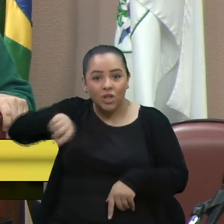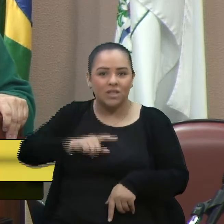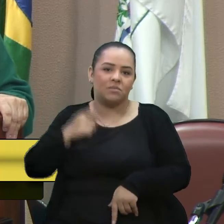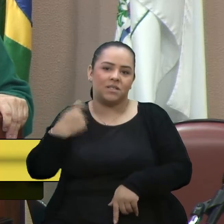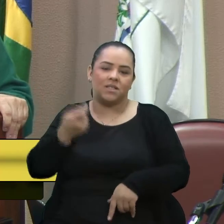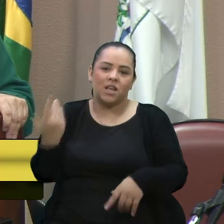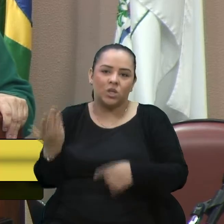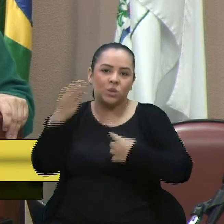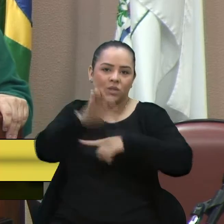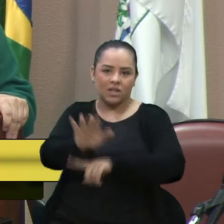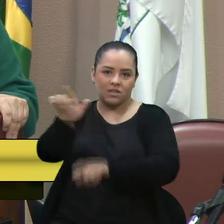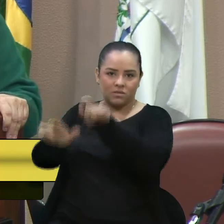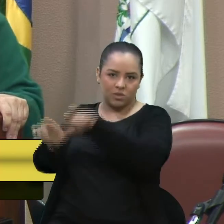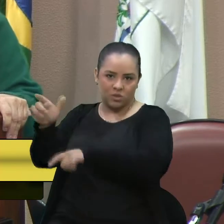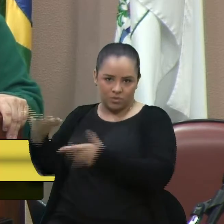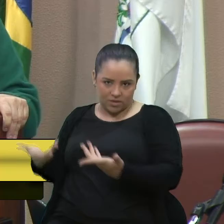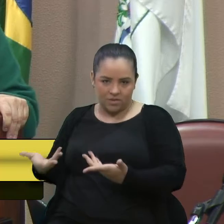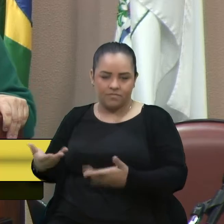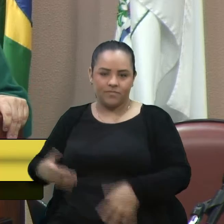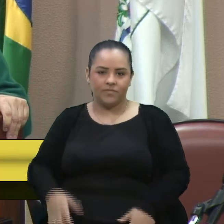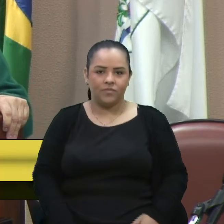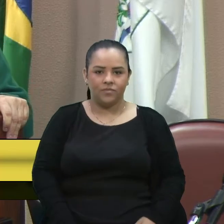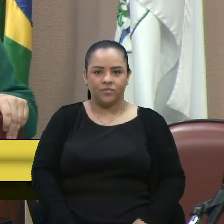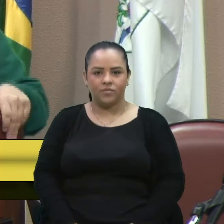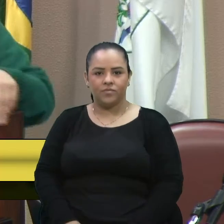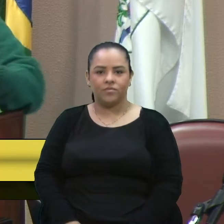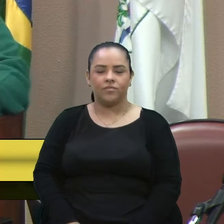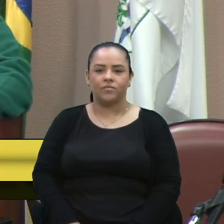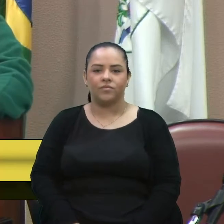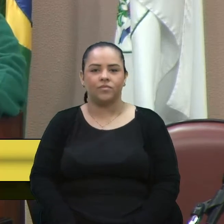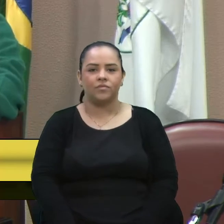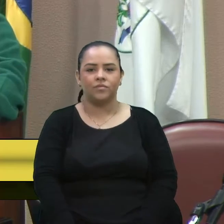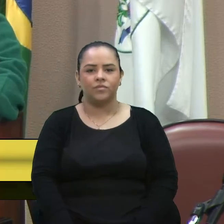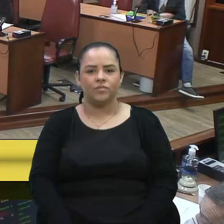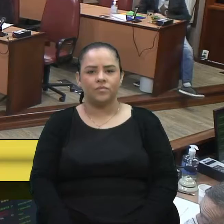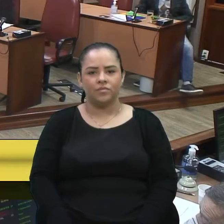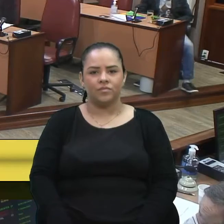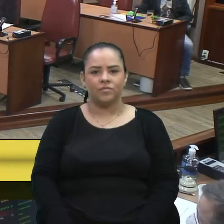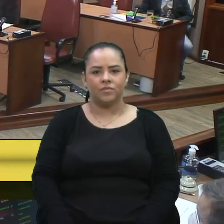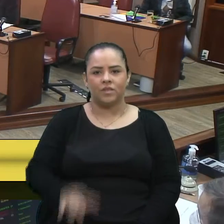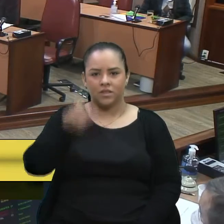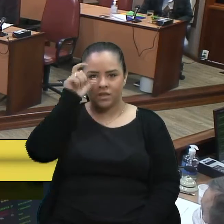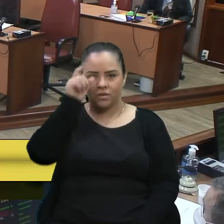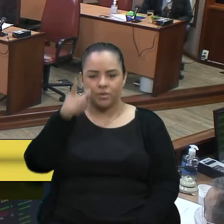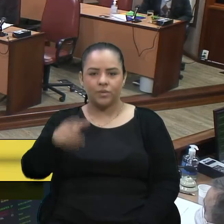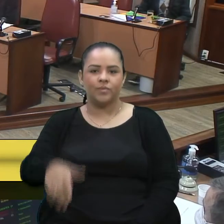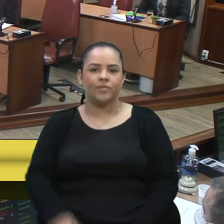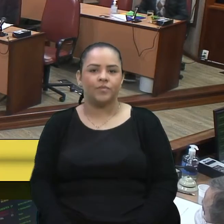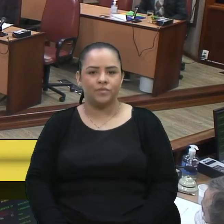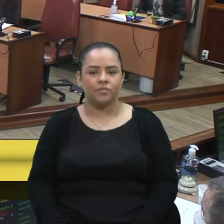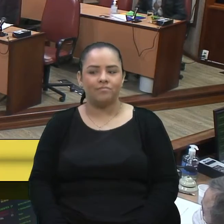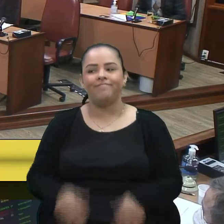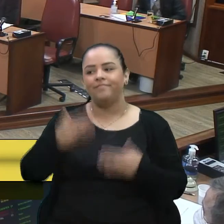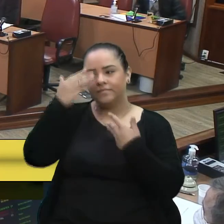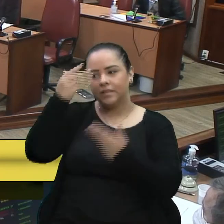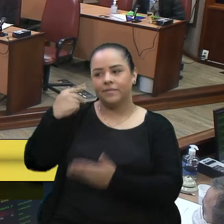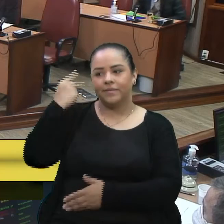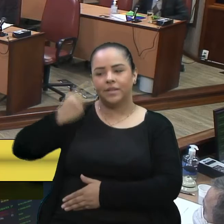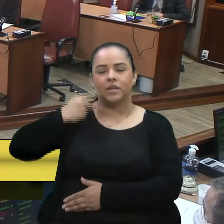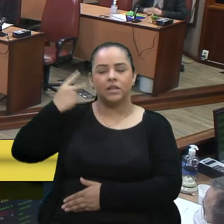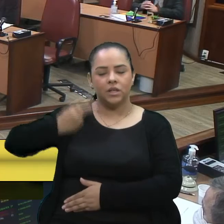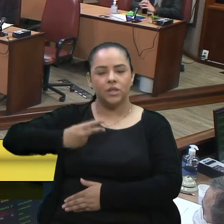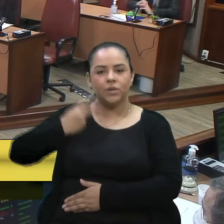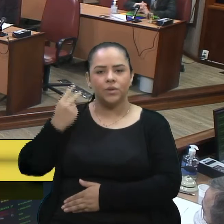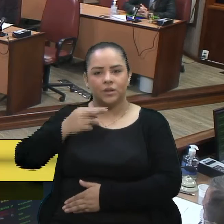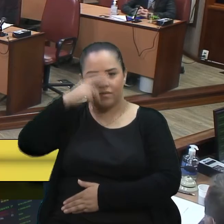acolher essas pessoas. Isso é uma parte, vereador de cálculo. Obrigado, vereador Rafael. Estive na Livraria